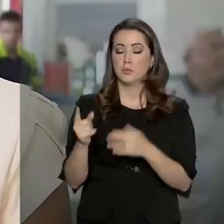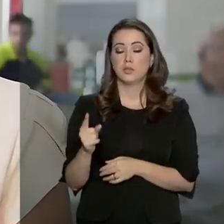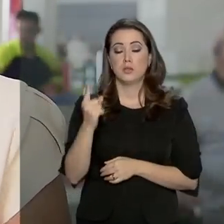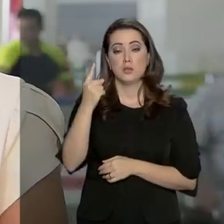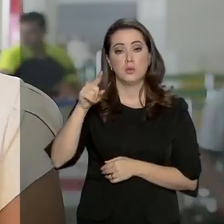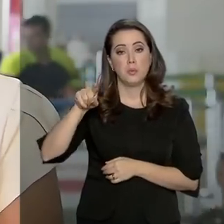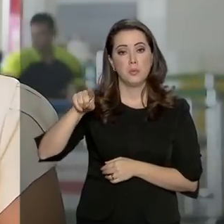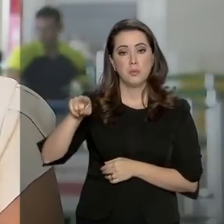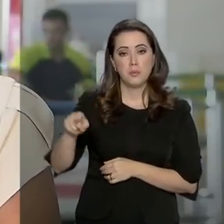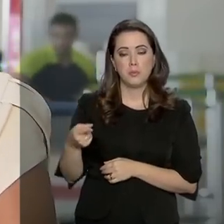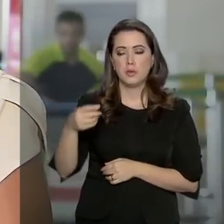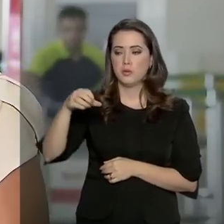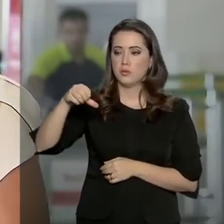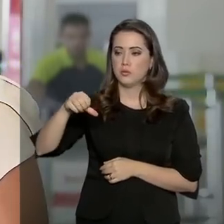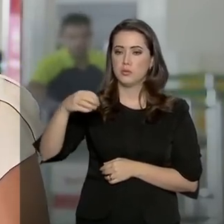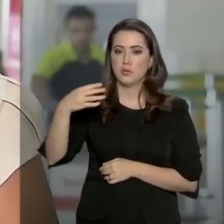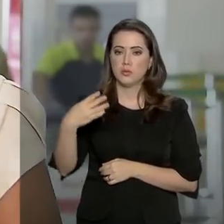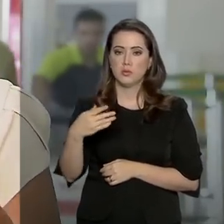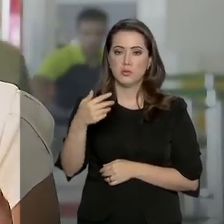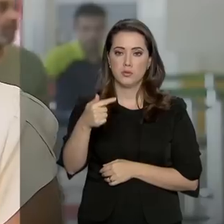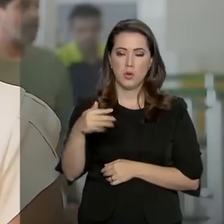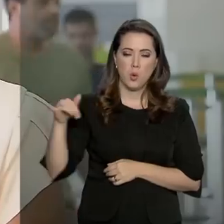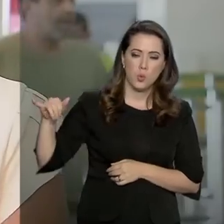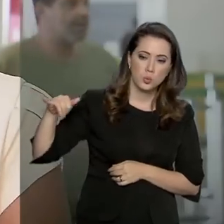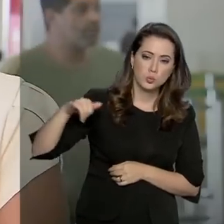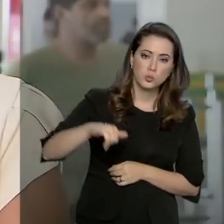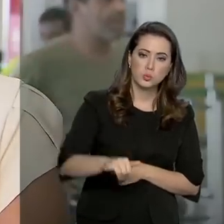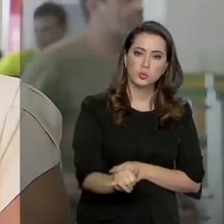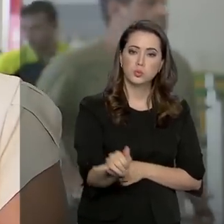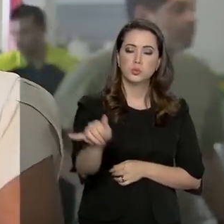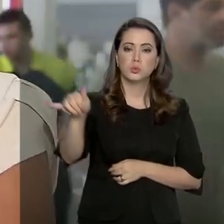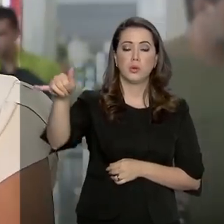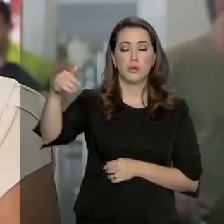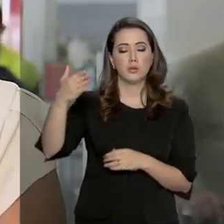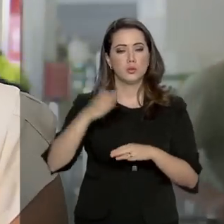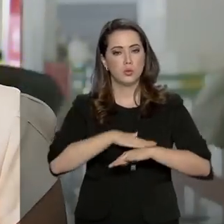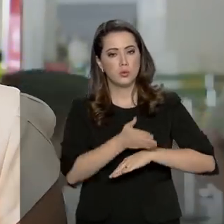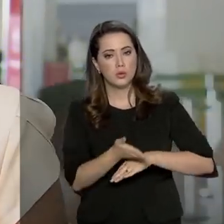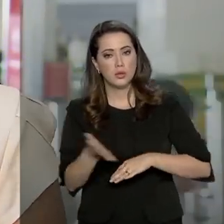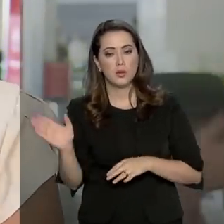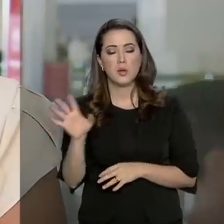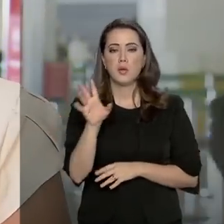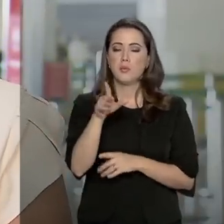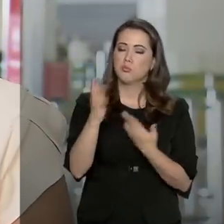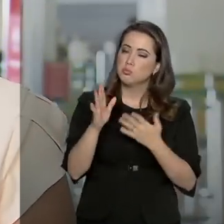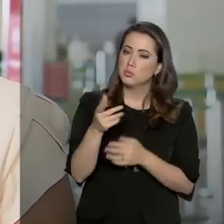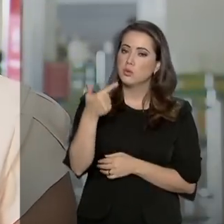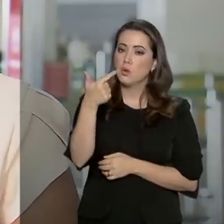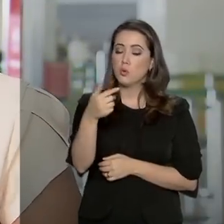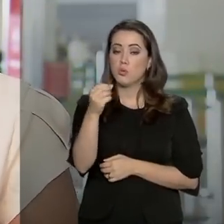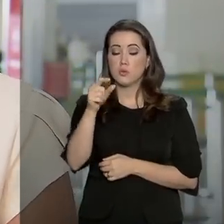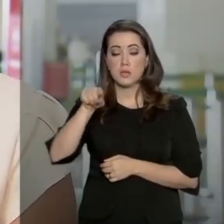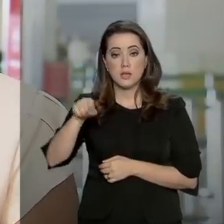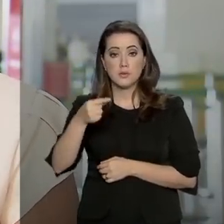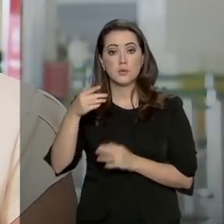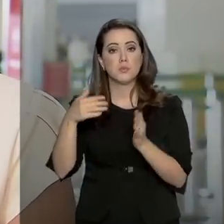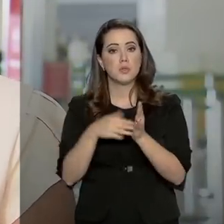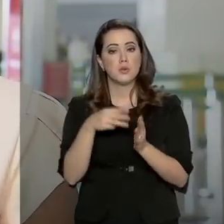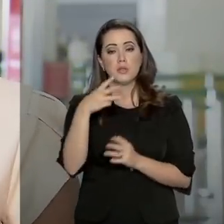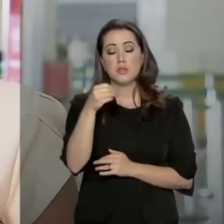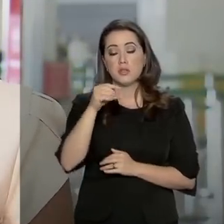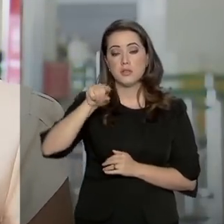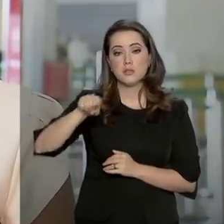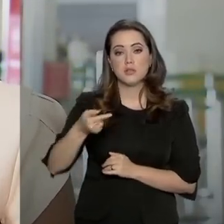.947 pousos e decolagens no período, para atender entre 200 mil e 300